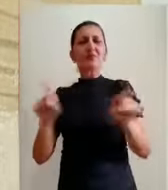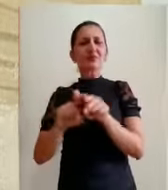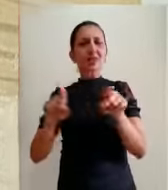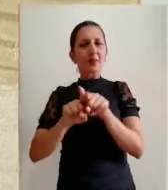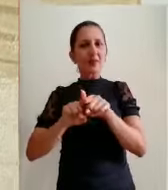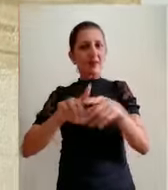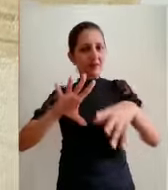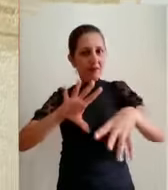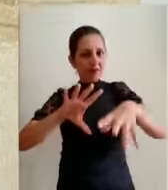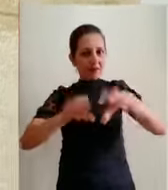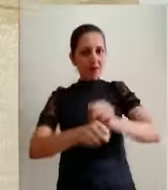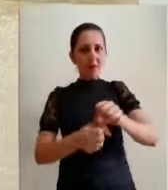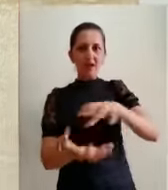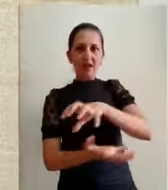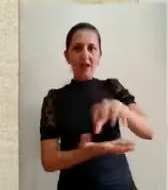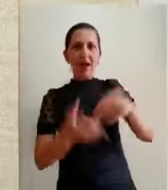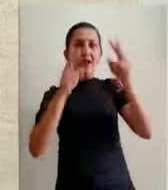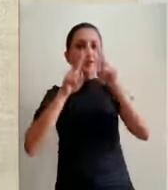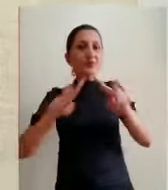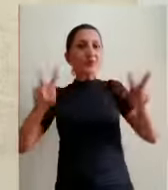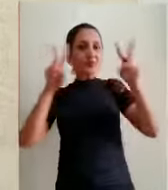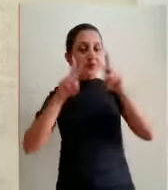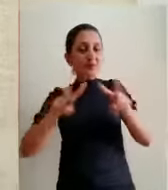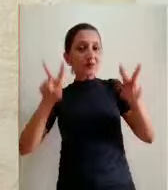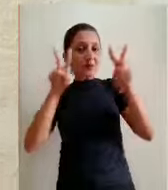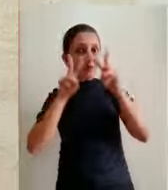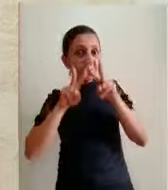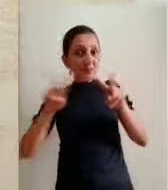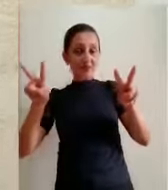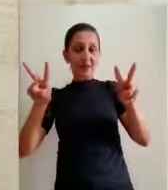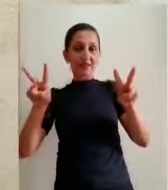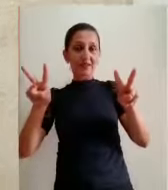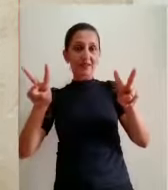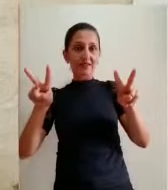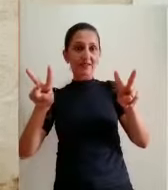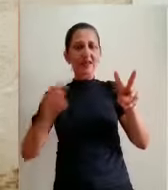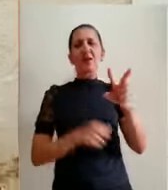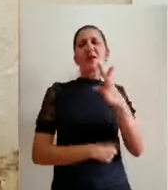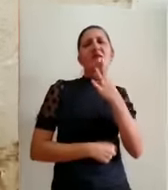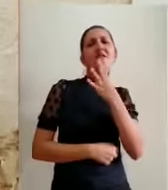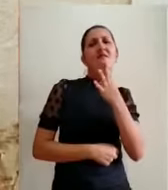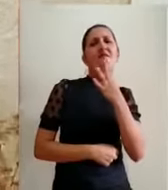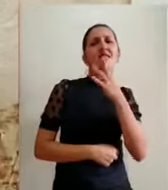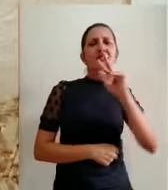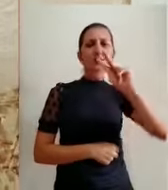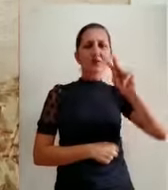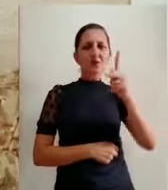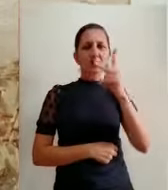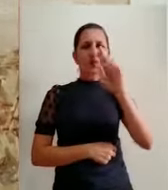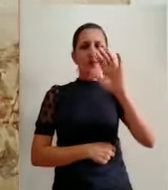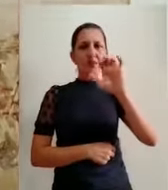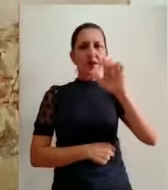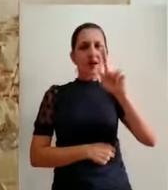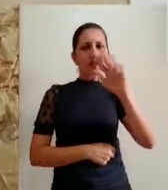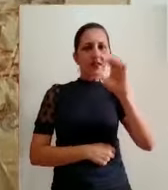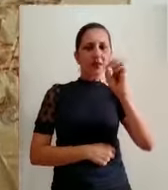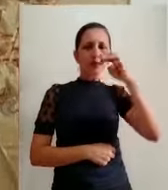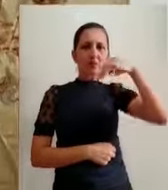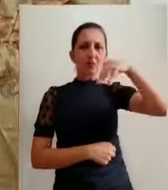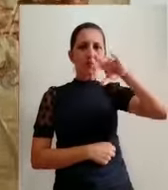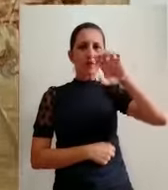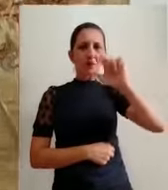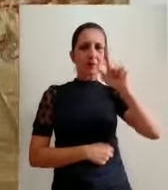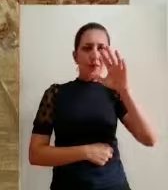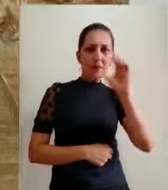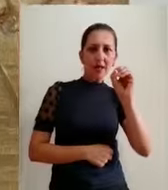artes visuais, licenciada em artes visuais. A Beth Lins conheceu o Helio Mello e a partir daí teve esse contato com as suas